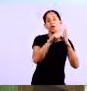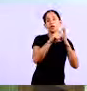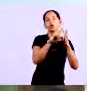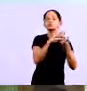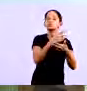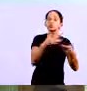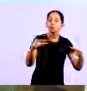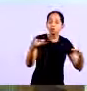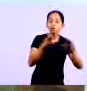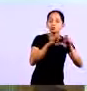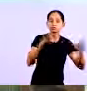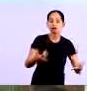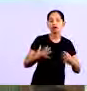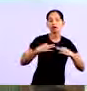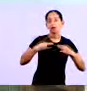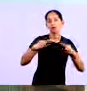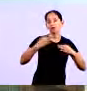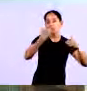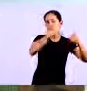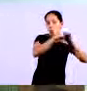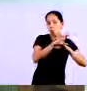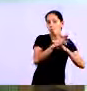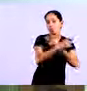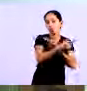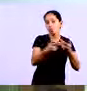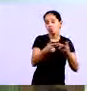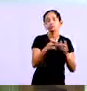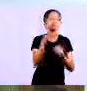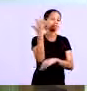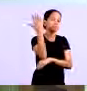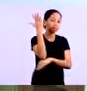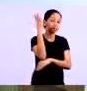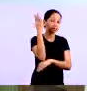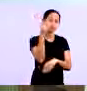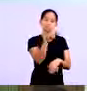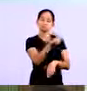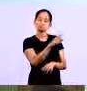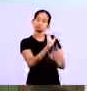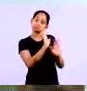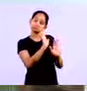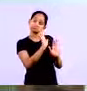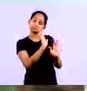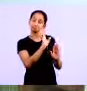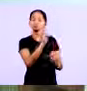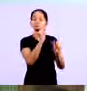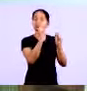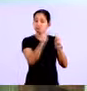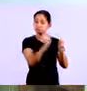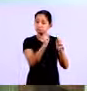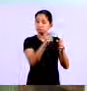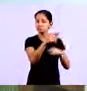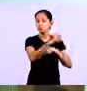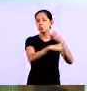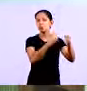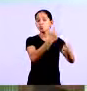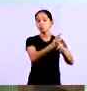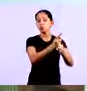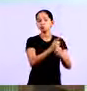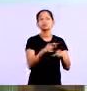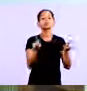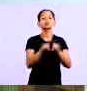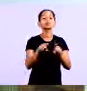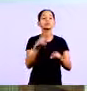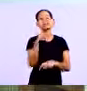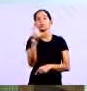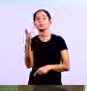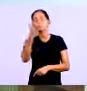e você vai ter lojas que vai ter um prazo menor. E você tem a condição, hoje, com todas as facilidades que a gente tem financeiras, de ter também um cartão de créd